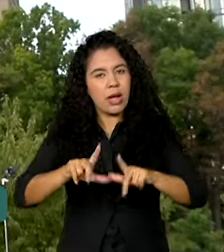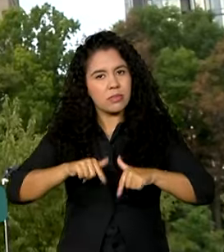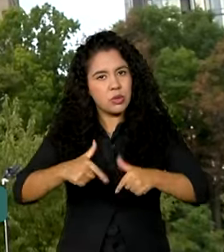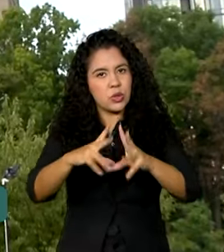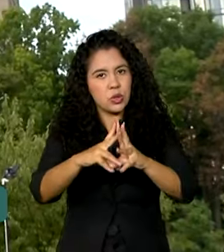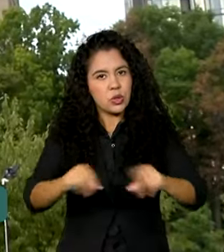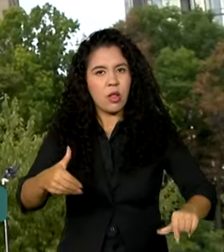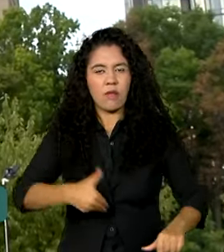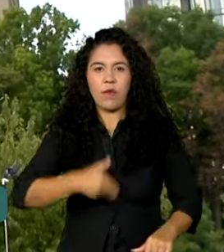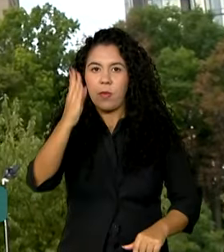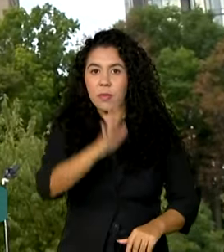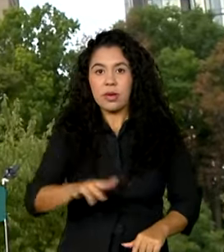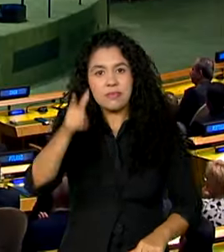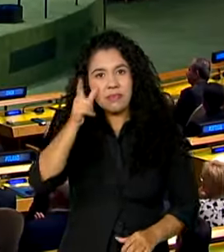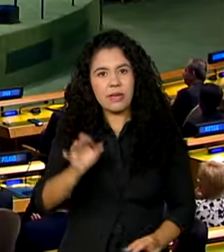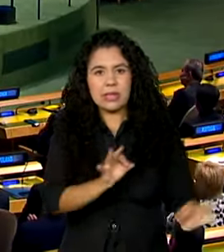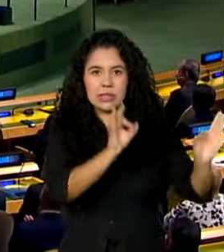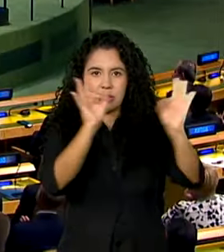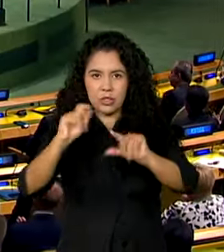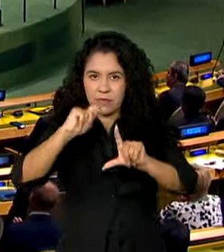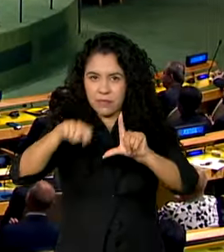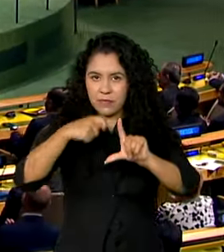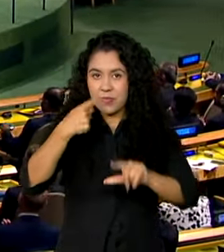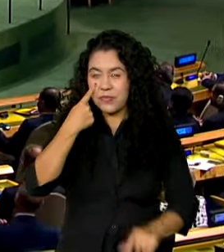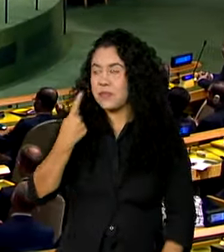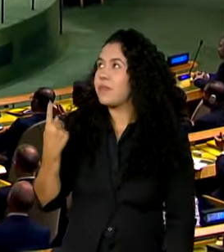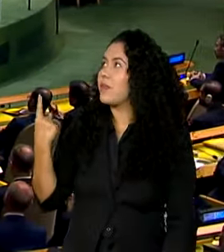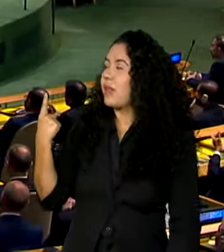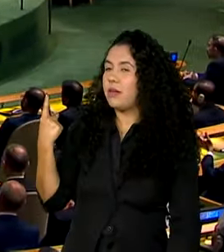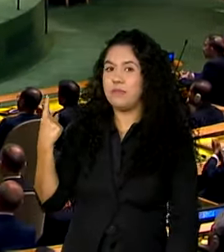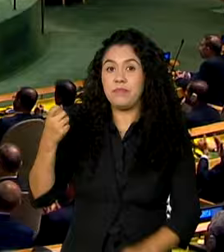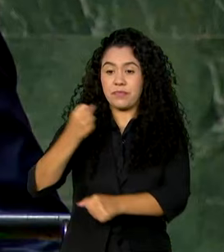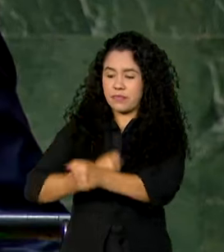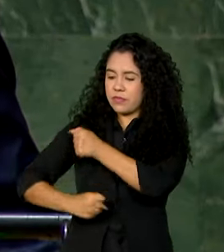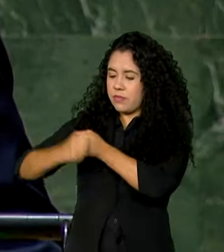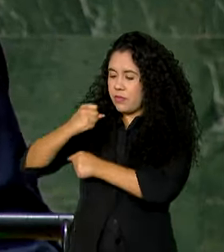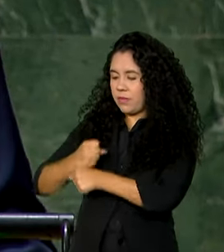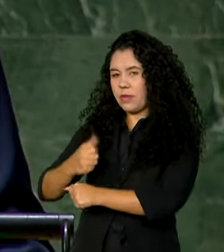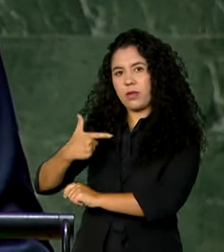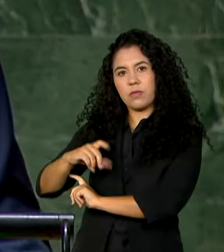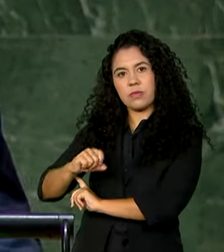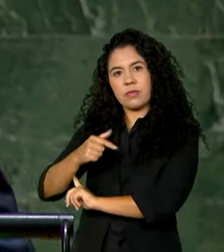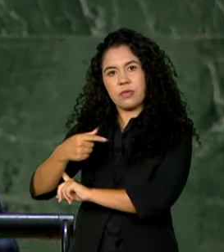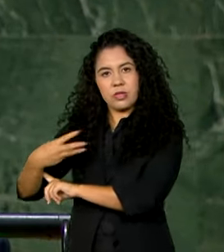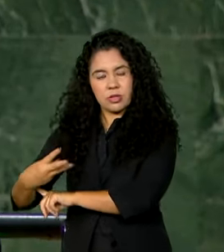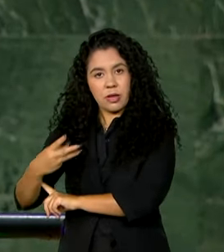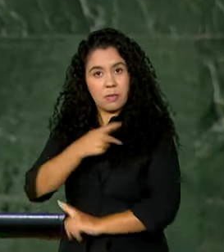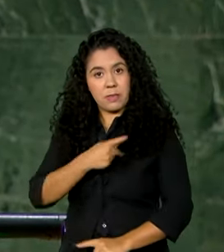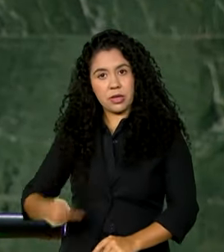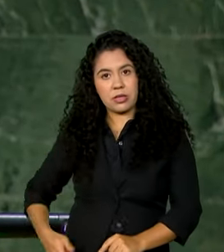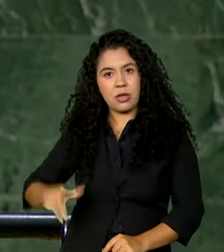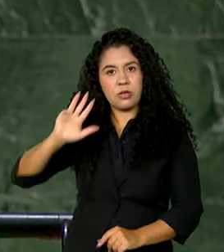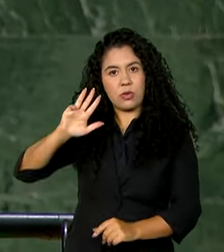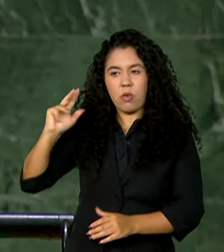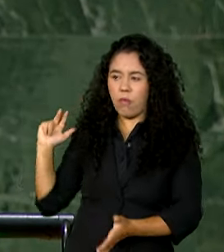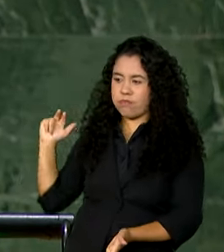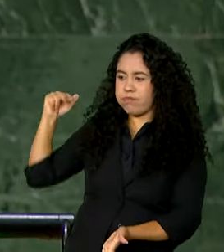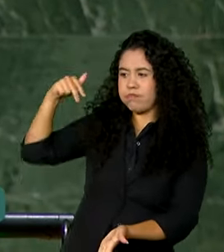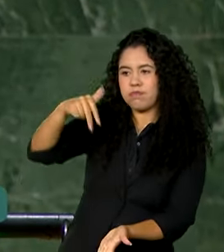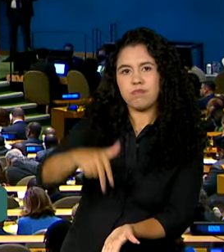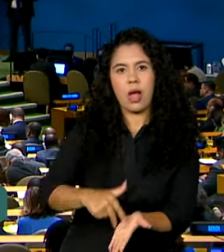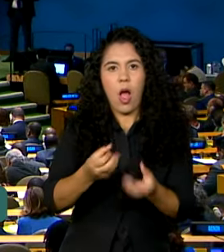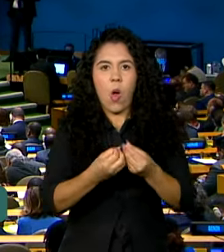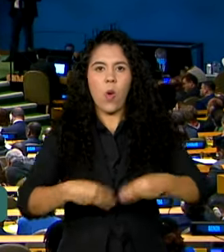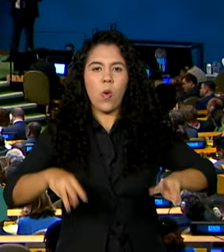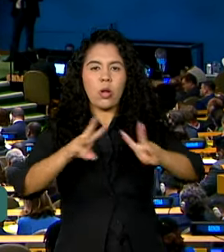Vamos ver na reportagem? Se em 2023 o presidente Lula veio à Assembleia Geral da ONU anunciar que o